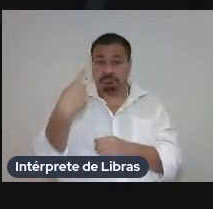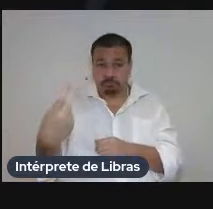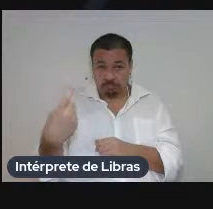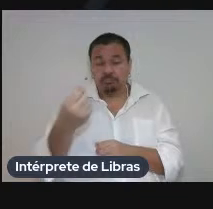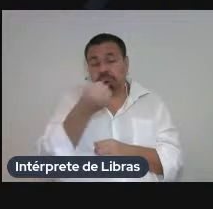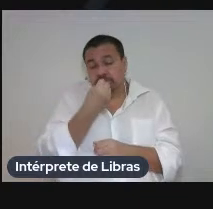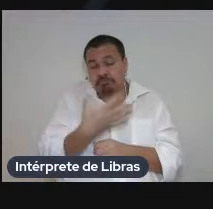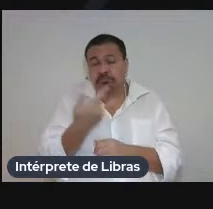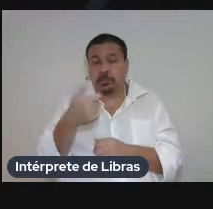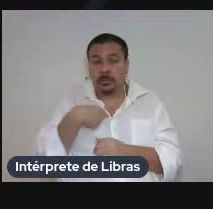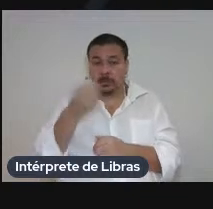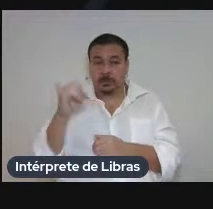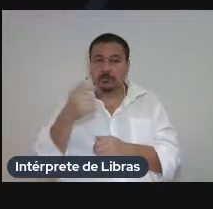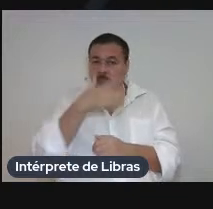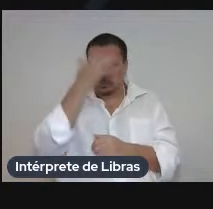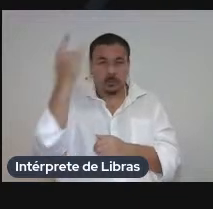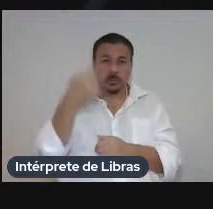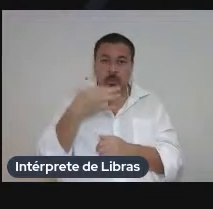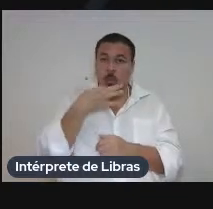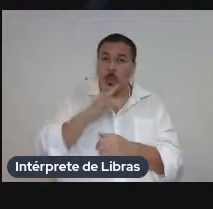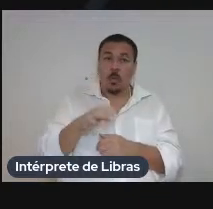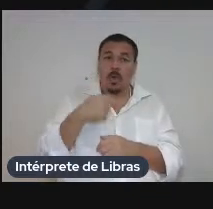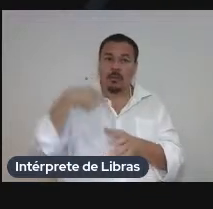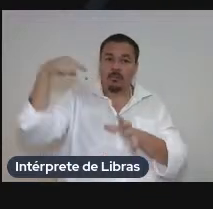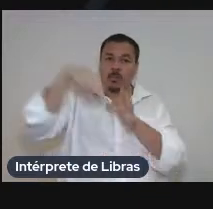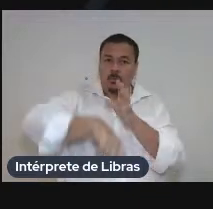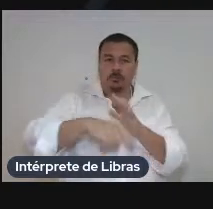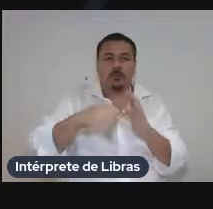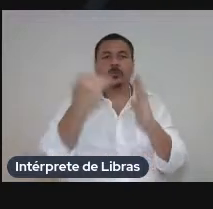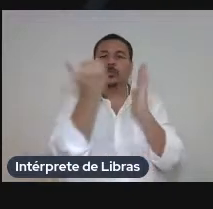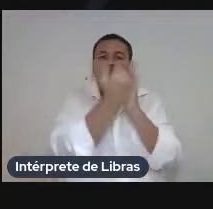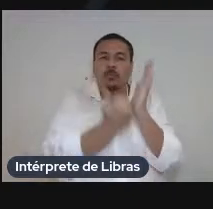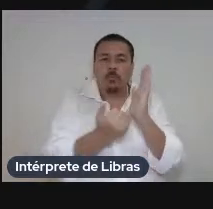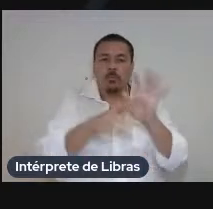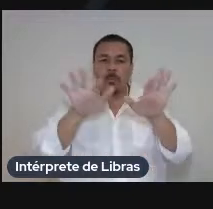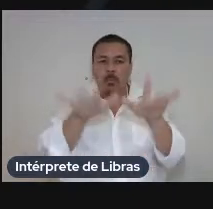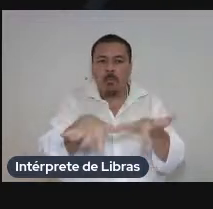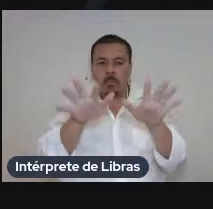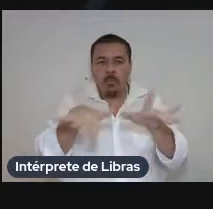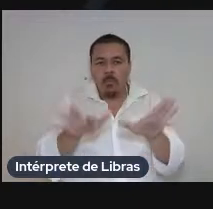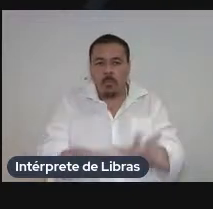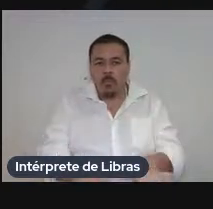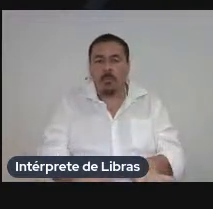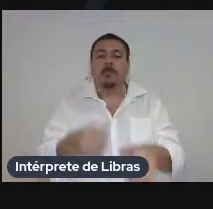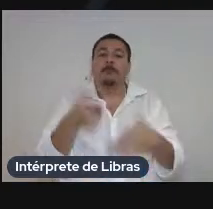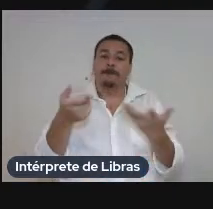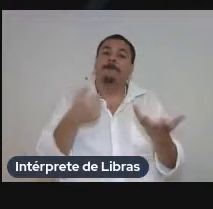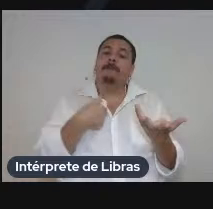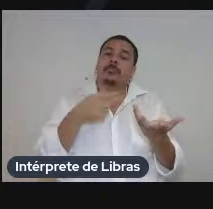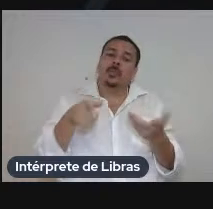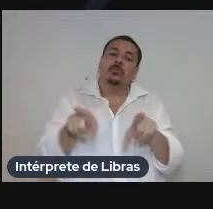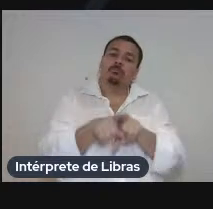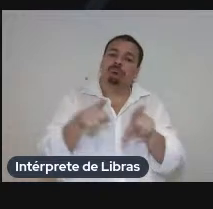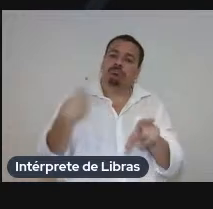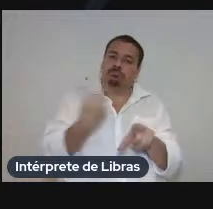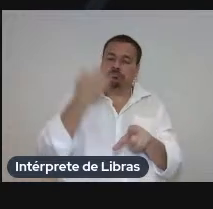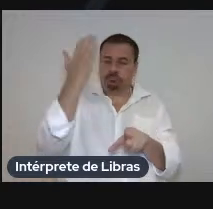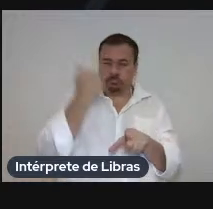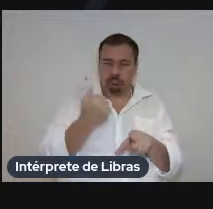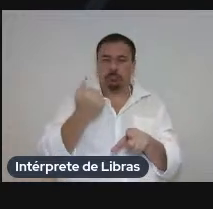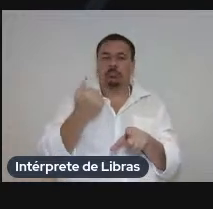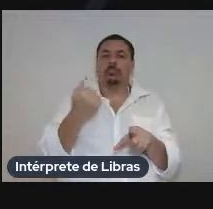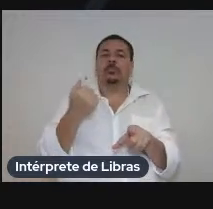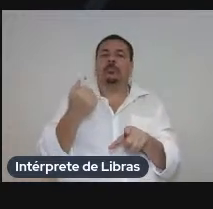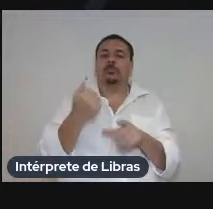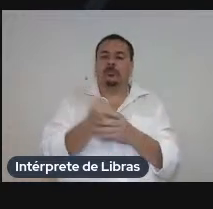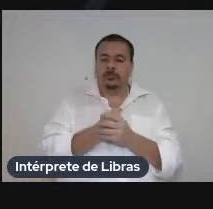conhecimentos em programação né e nós sabemos também que temos muitos detalhes